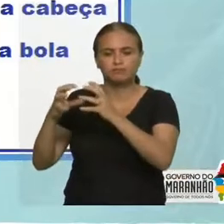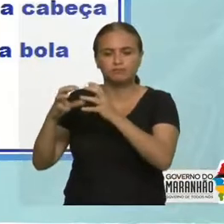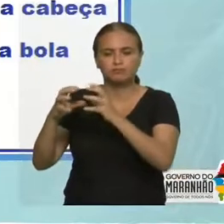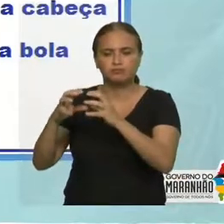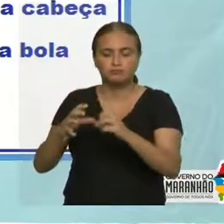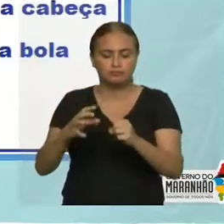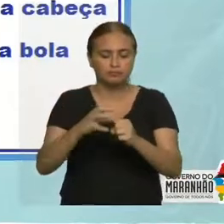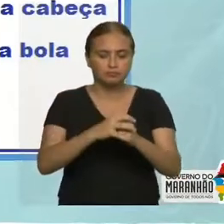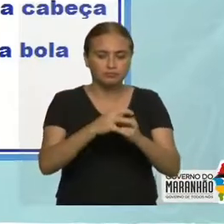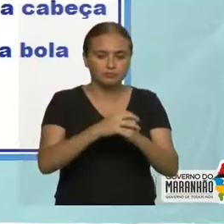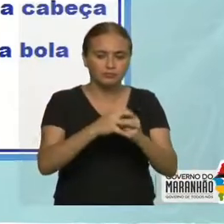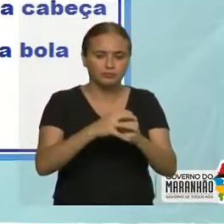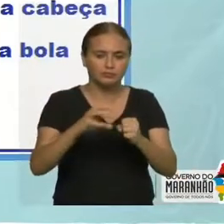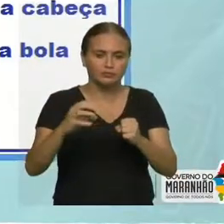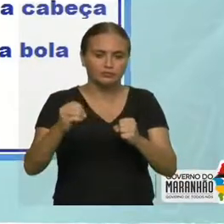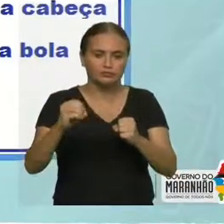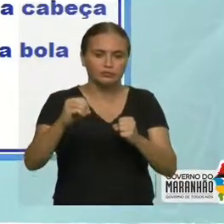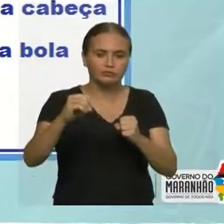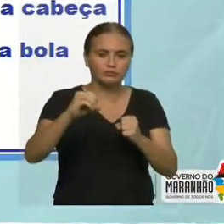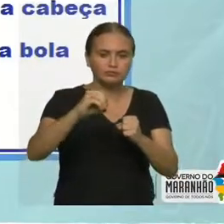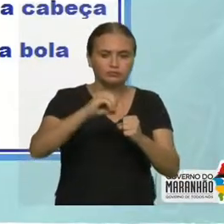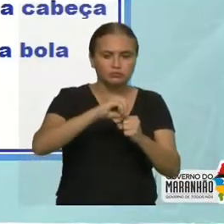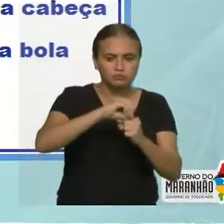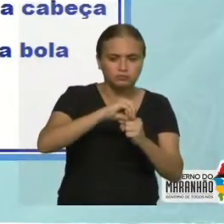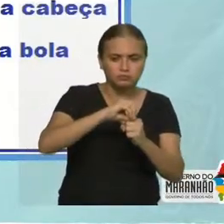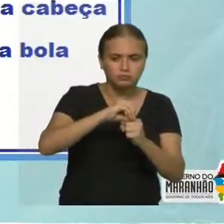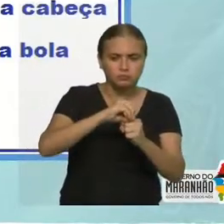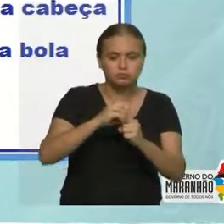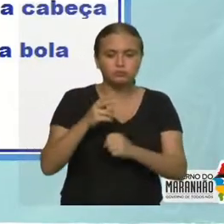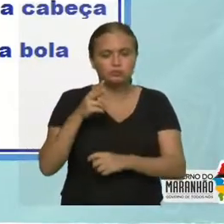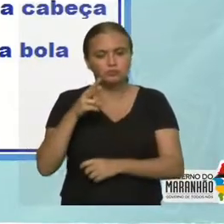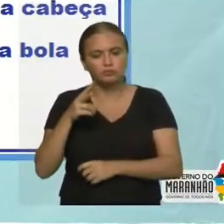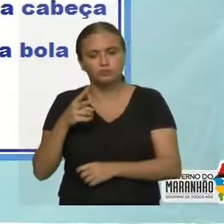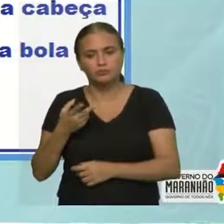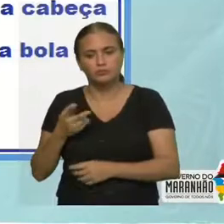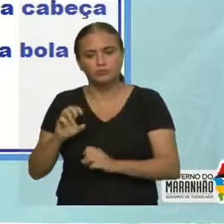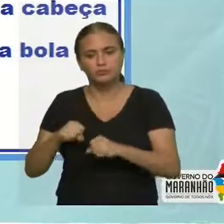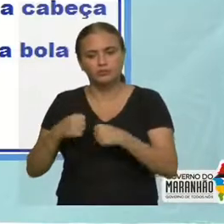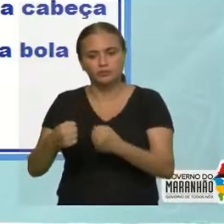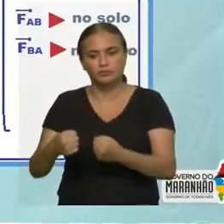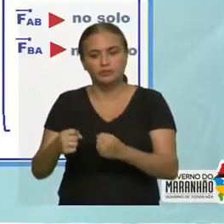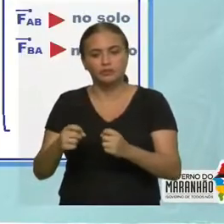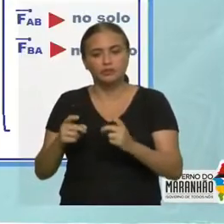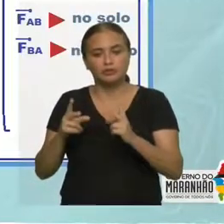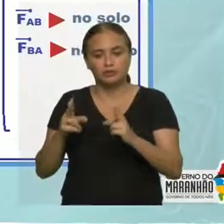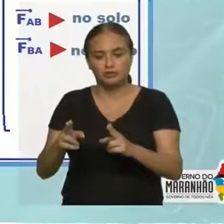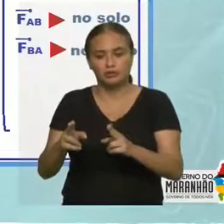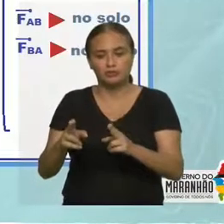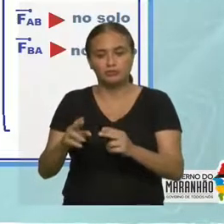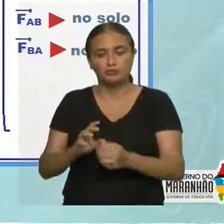bola no jogador, o jogador na bola. Então, é a mesma força, só que efeitos diferentes.